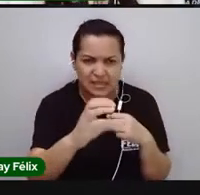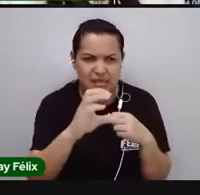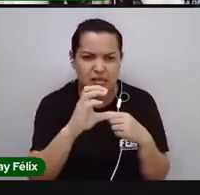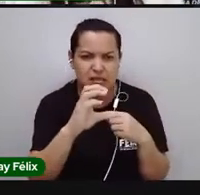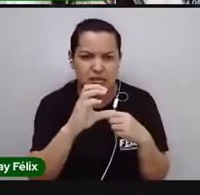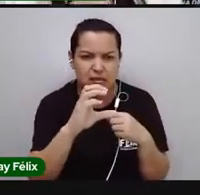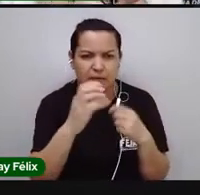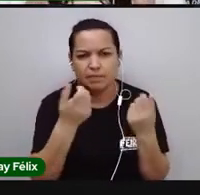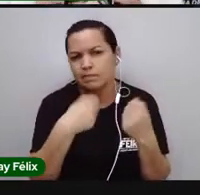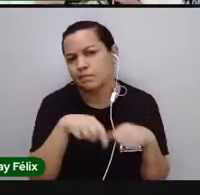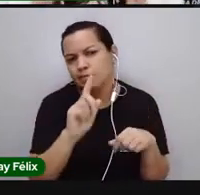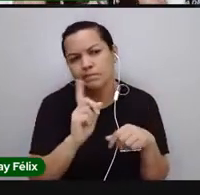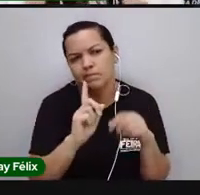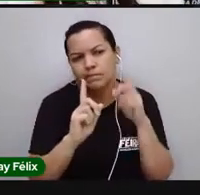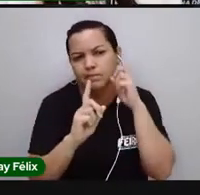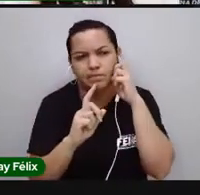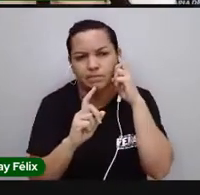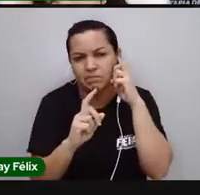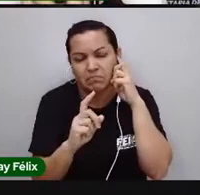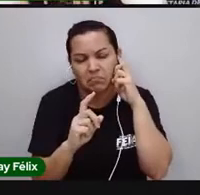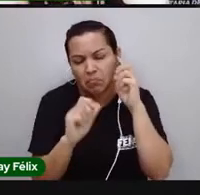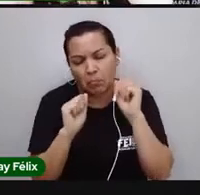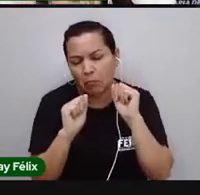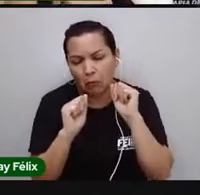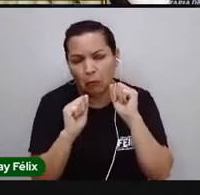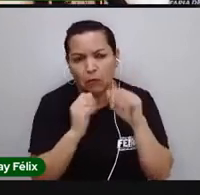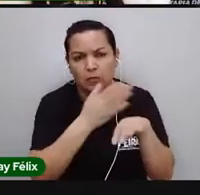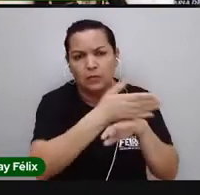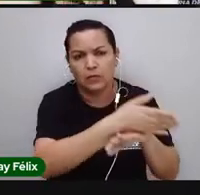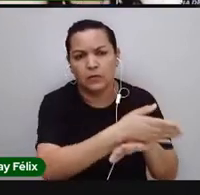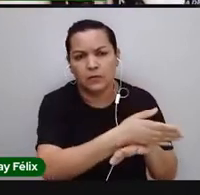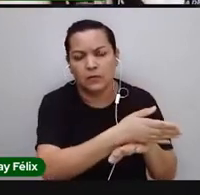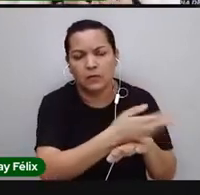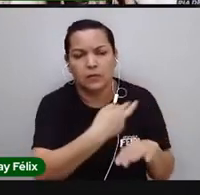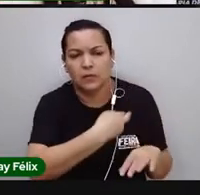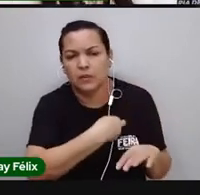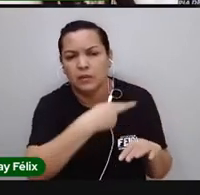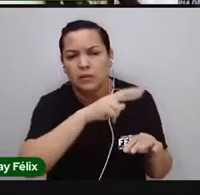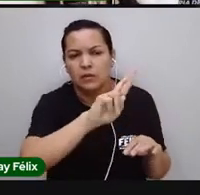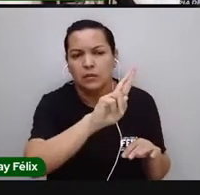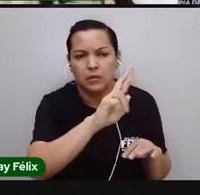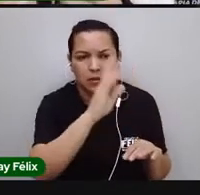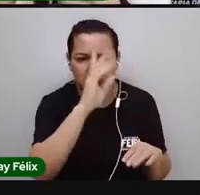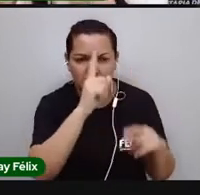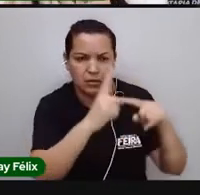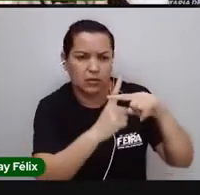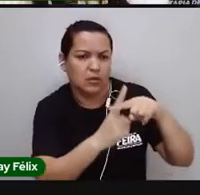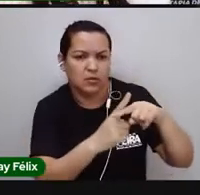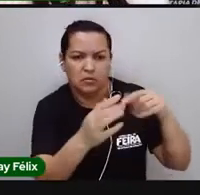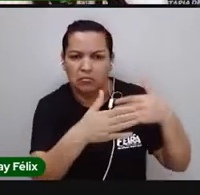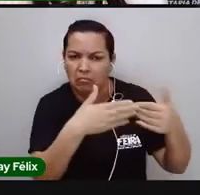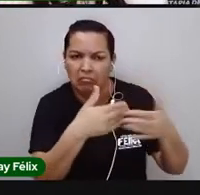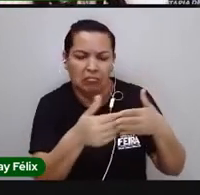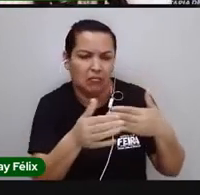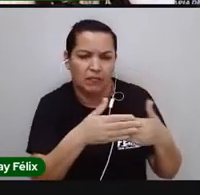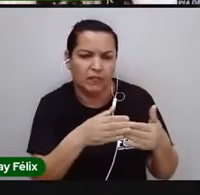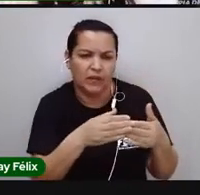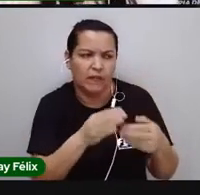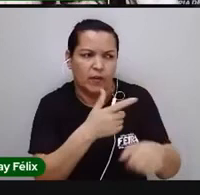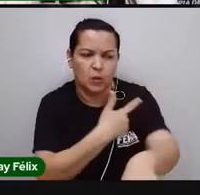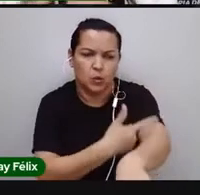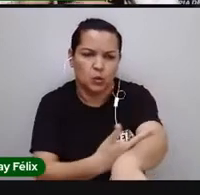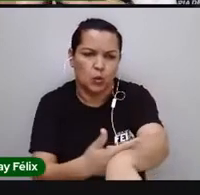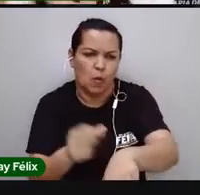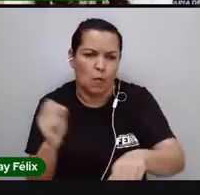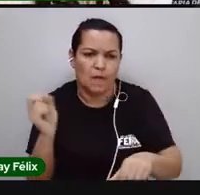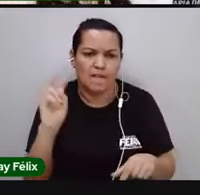Não. Eu posso, muito bem, lá na minha religião, ou nas minhas crenças, ou nos meus costumes e valores,